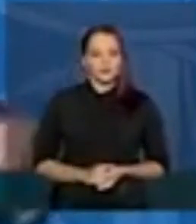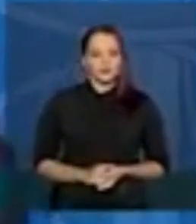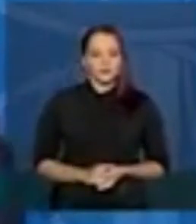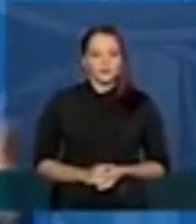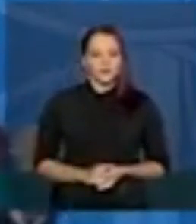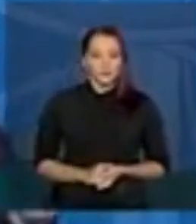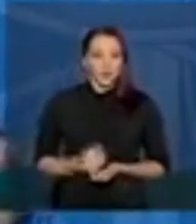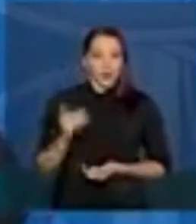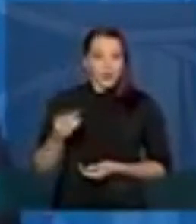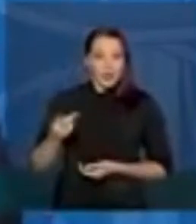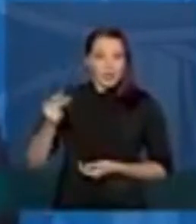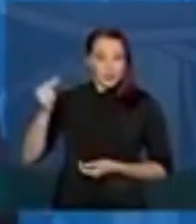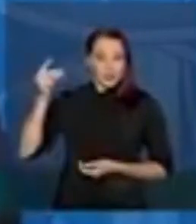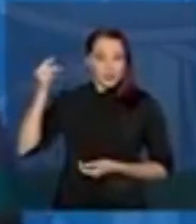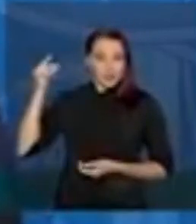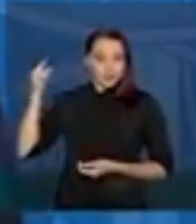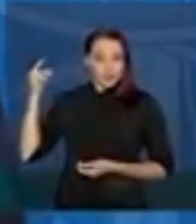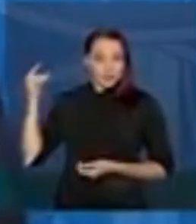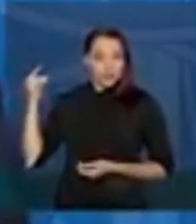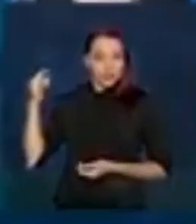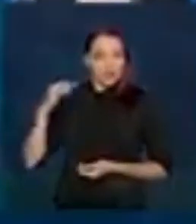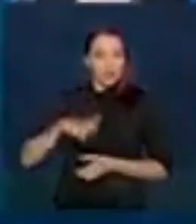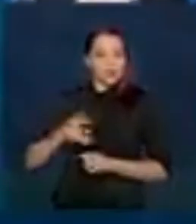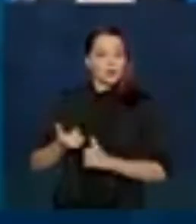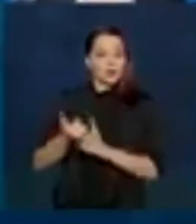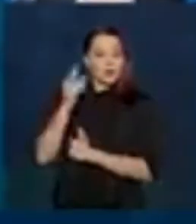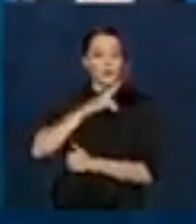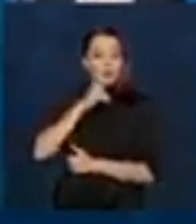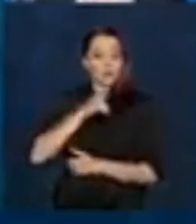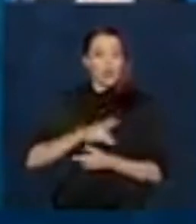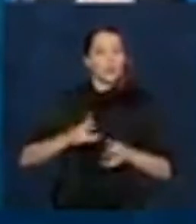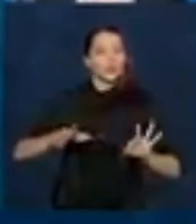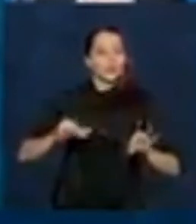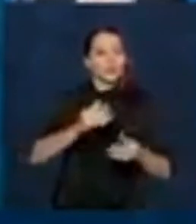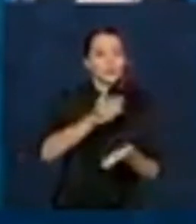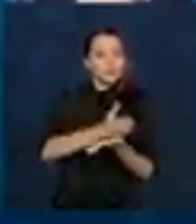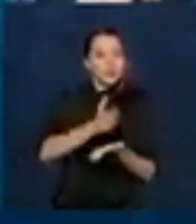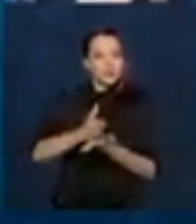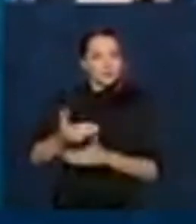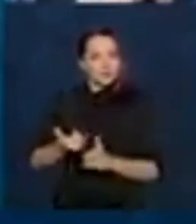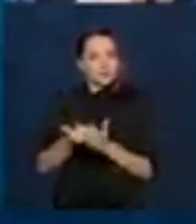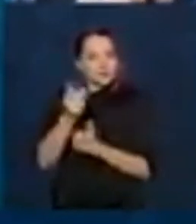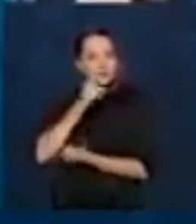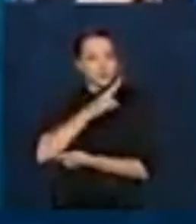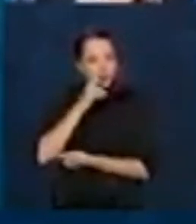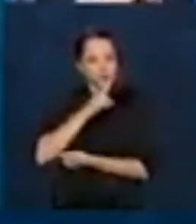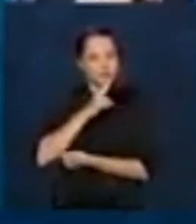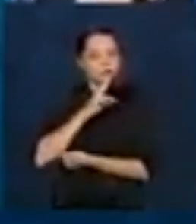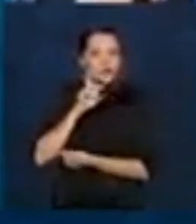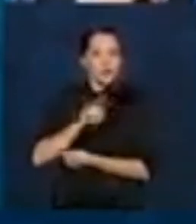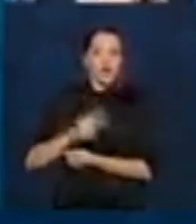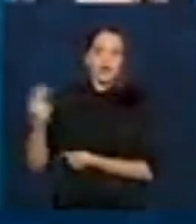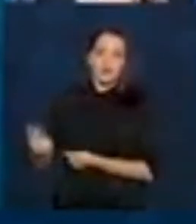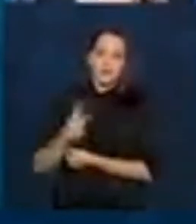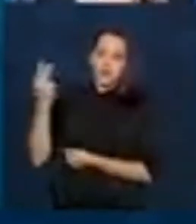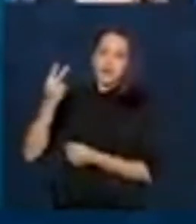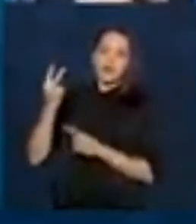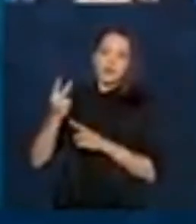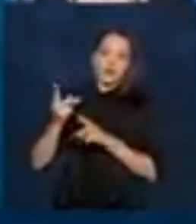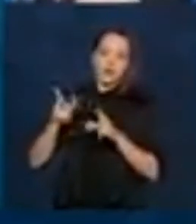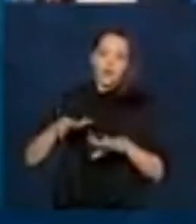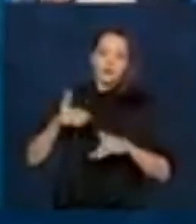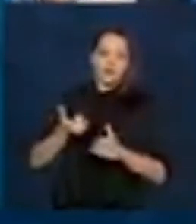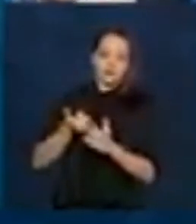Essa é a antiga, porque é do auxílio emergencial. Todas as parcelas do auxílio emergencial são com os valores do auxílio